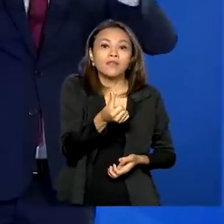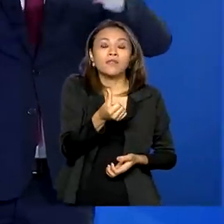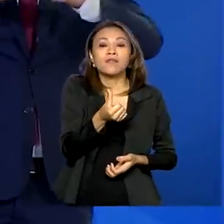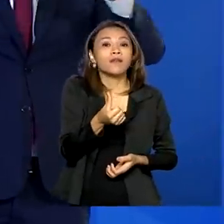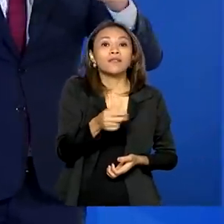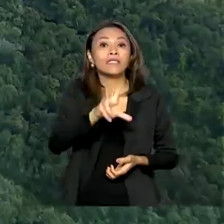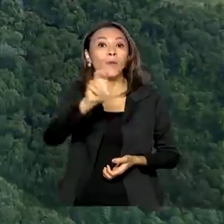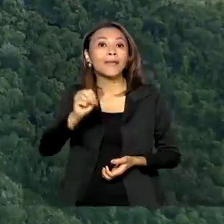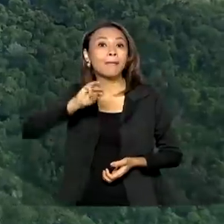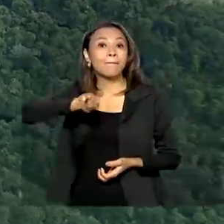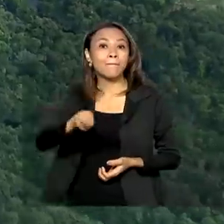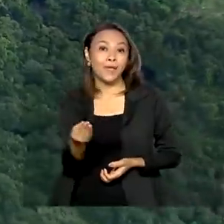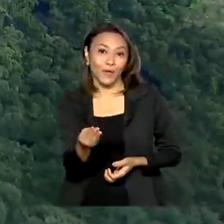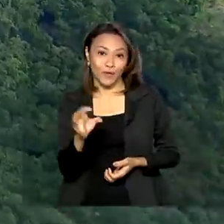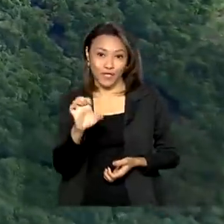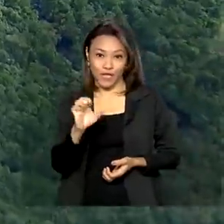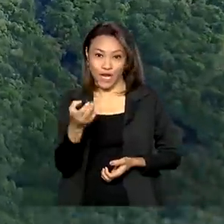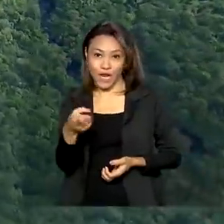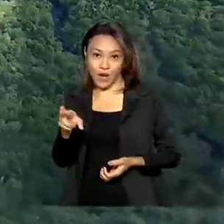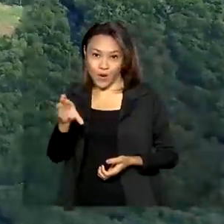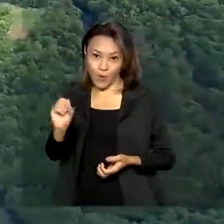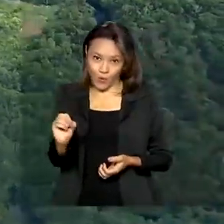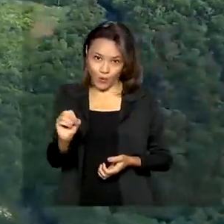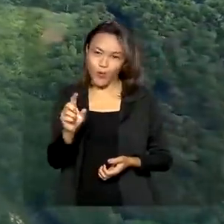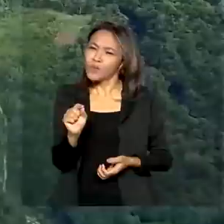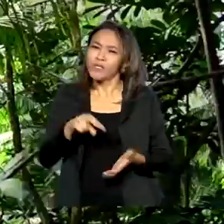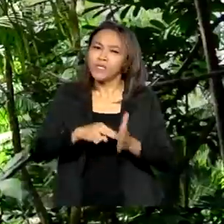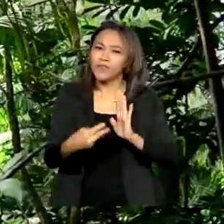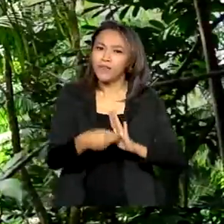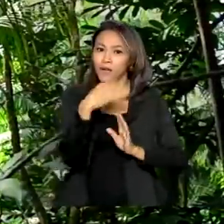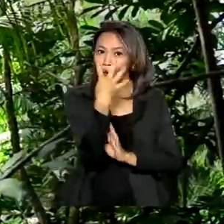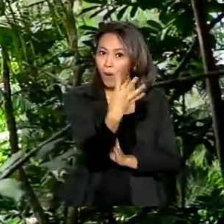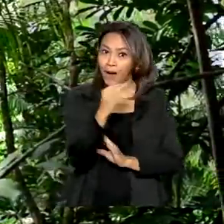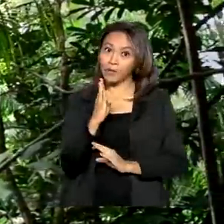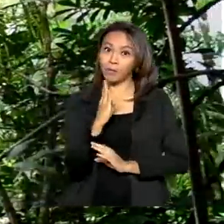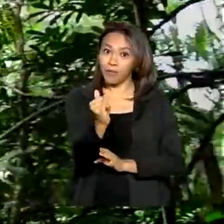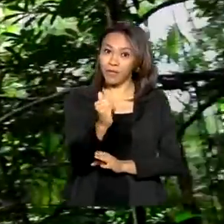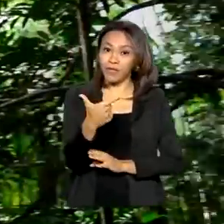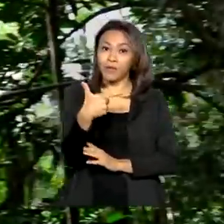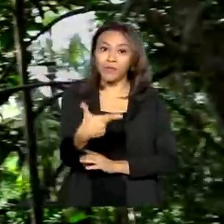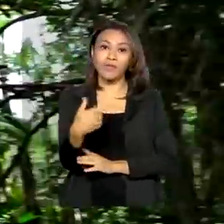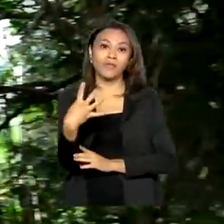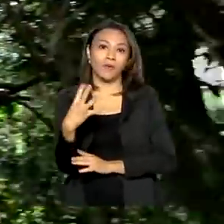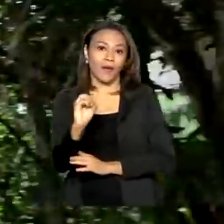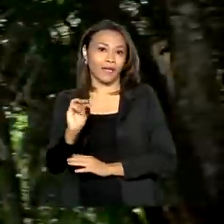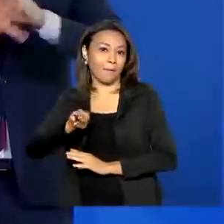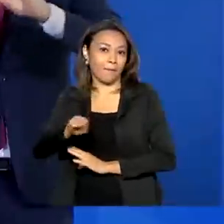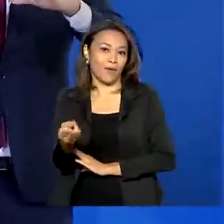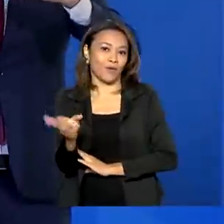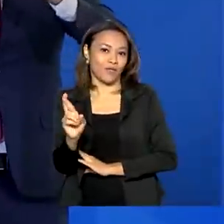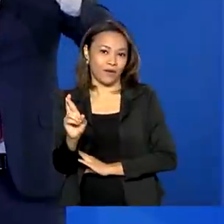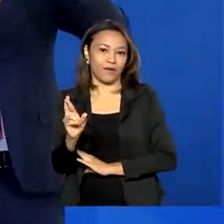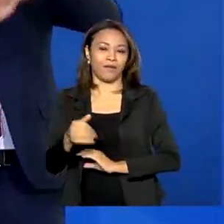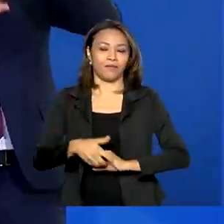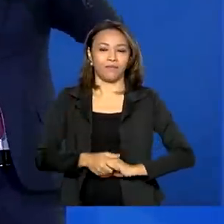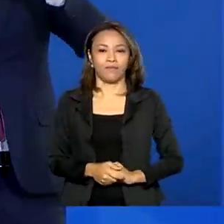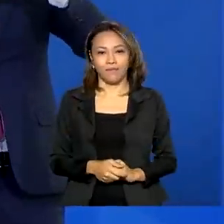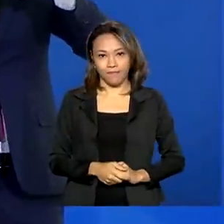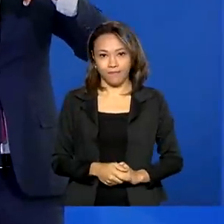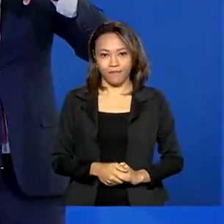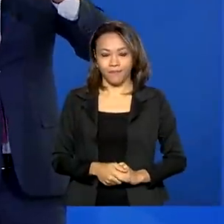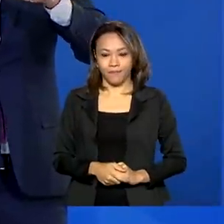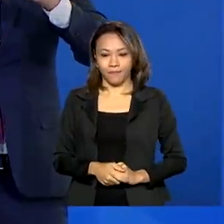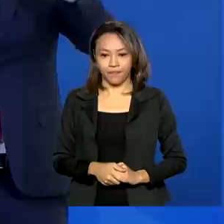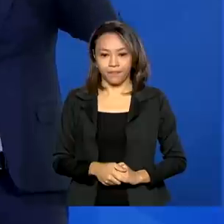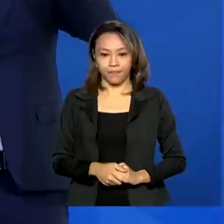de euros por ano, o que equivale aproximadamente a 4 bilhões 240 milhões de reais. Nós esperamos que